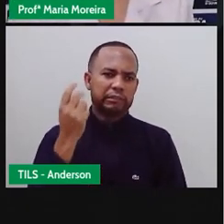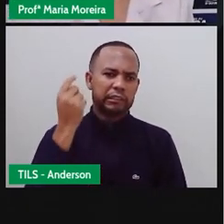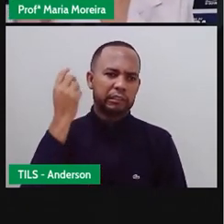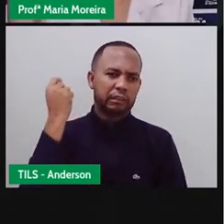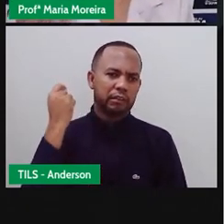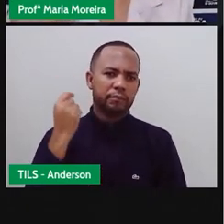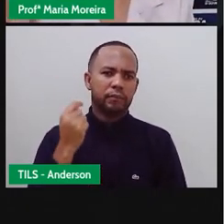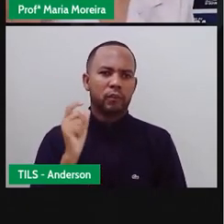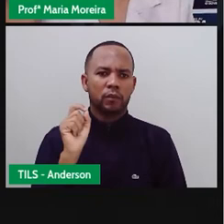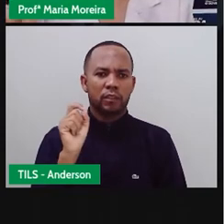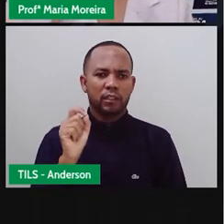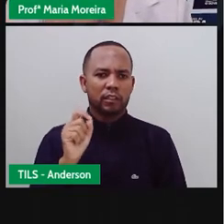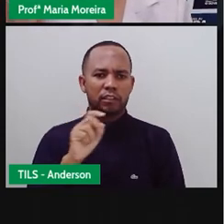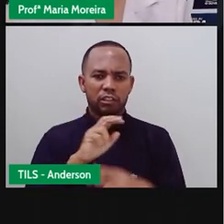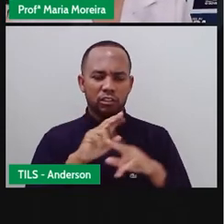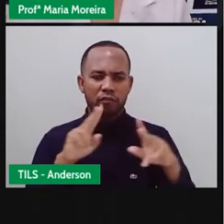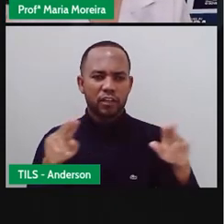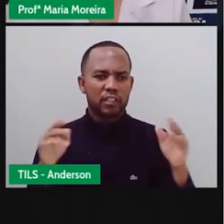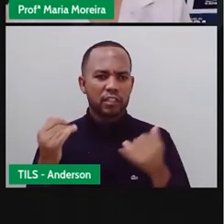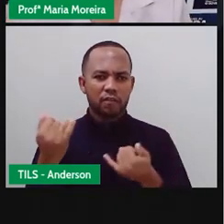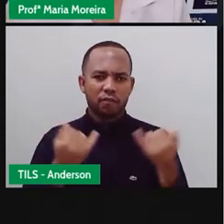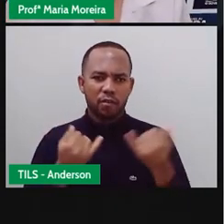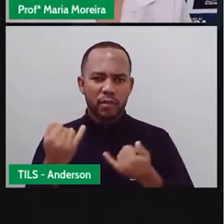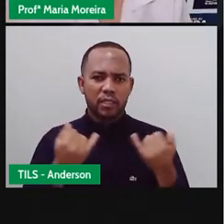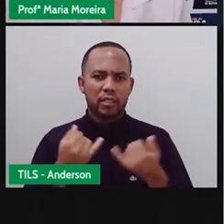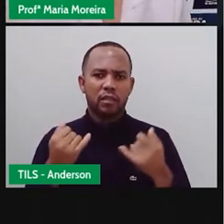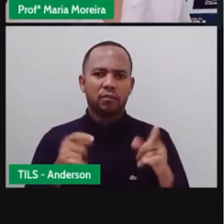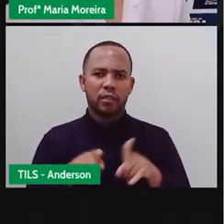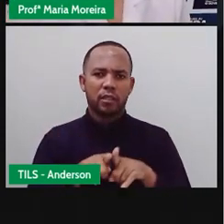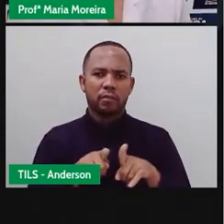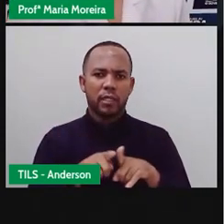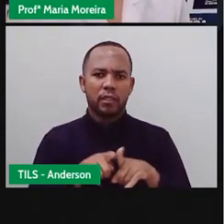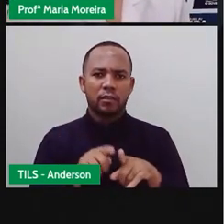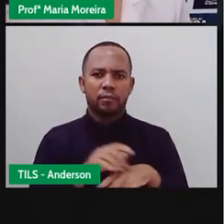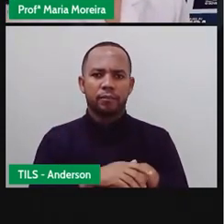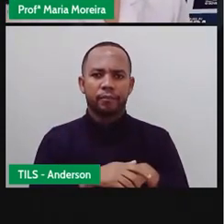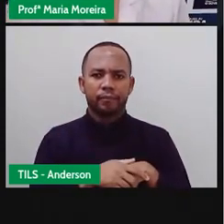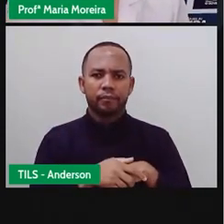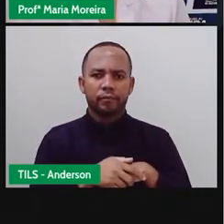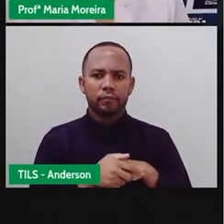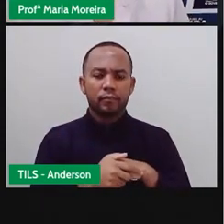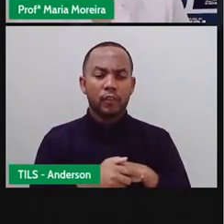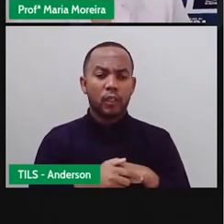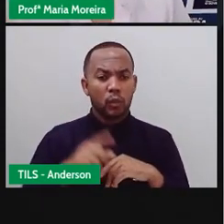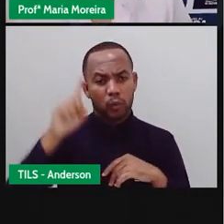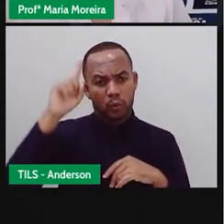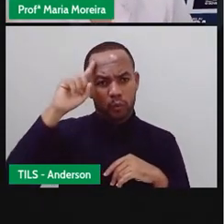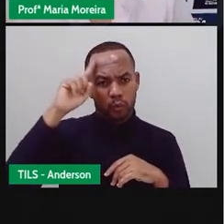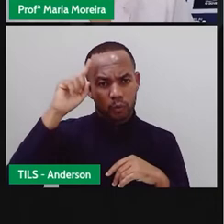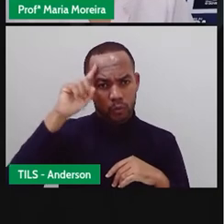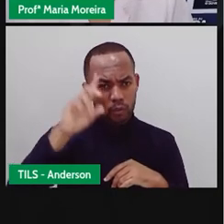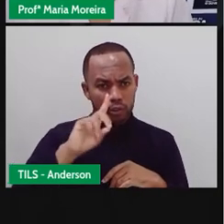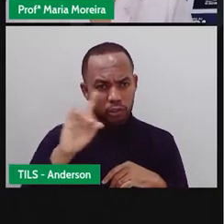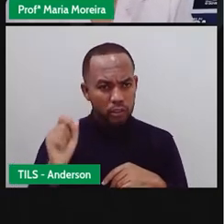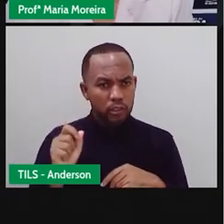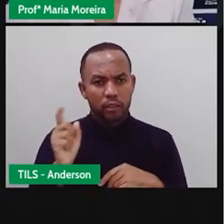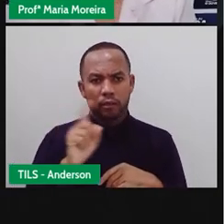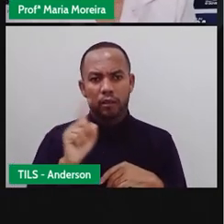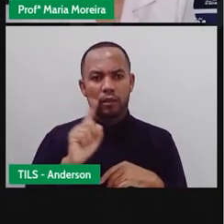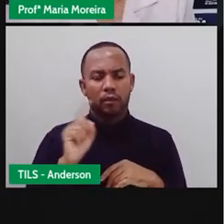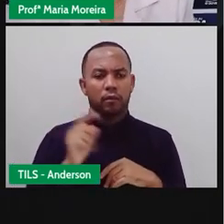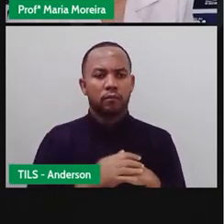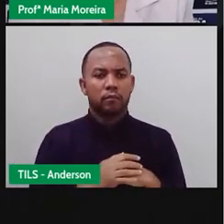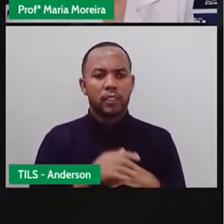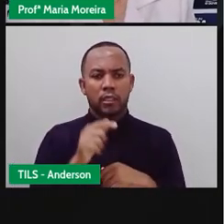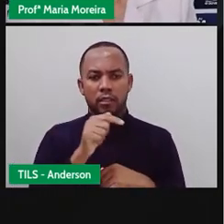e que traz aí várias informações. Não é um jornal que saia todos os dias, eu acredito que a tiragem dele era